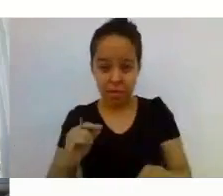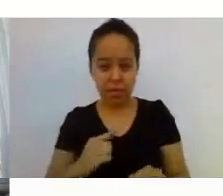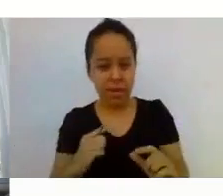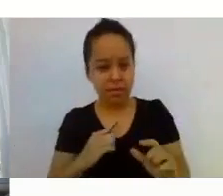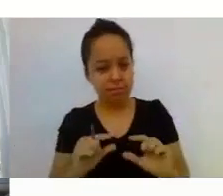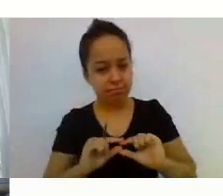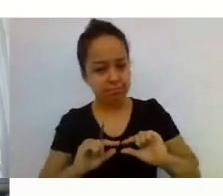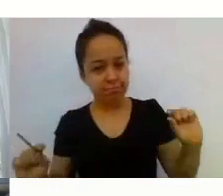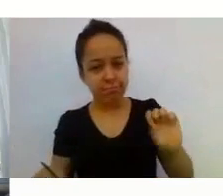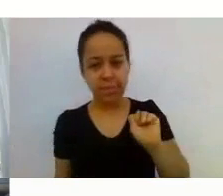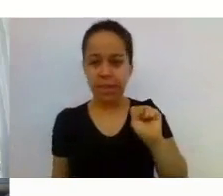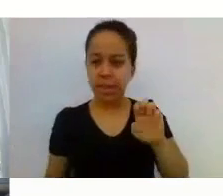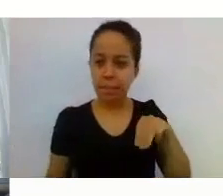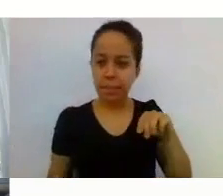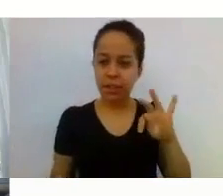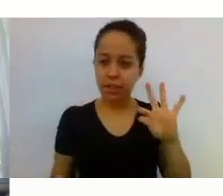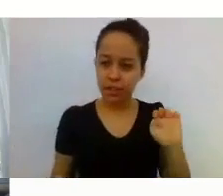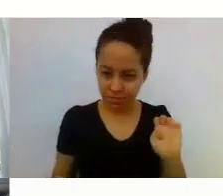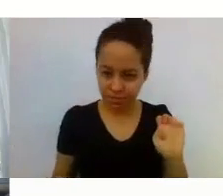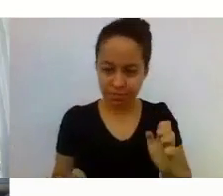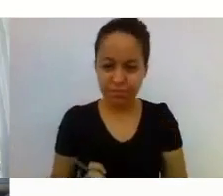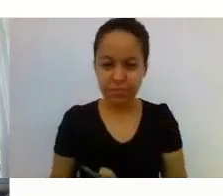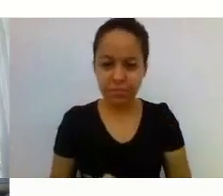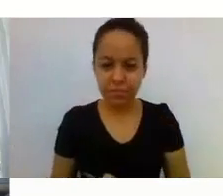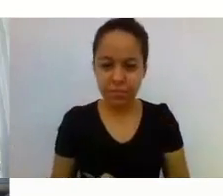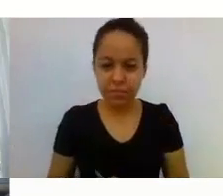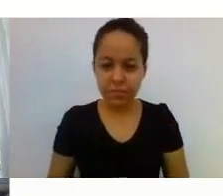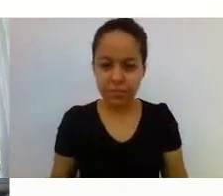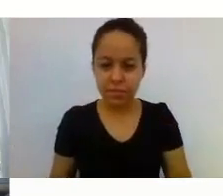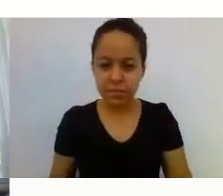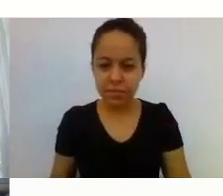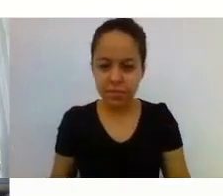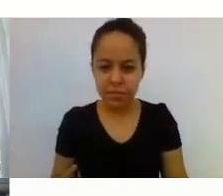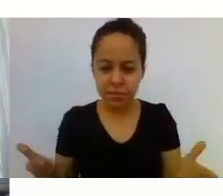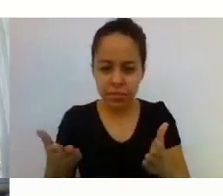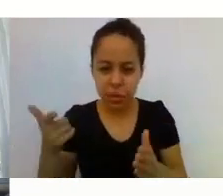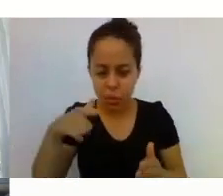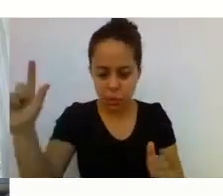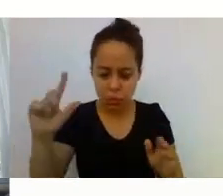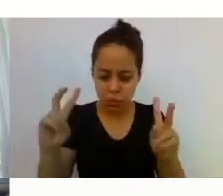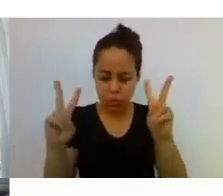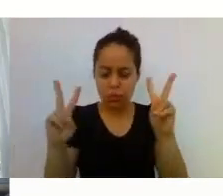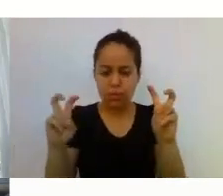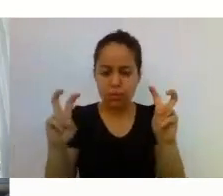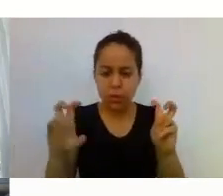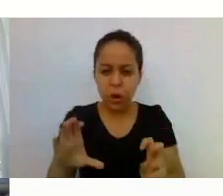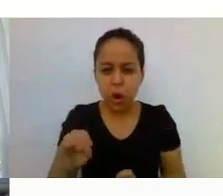na sequência,